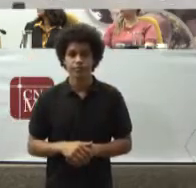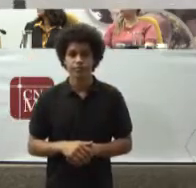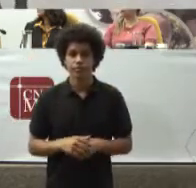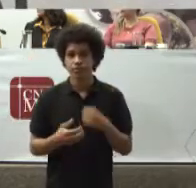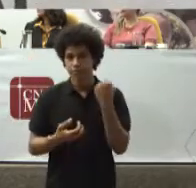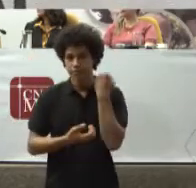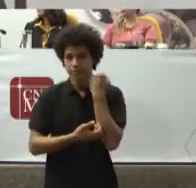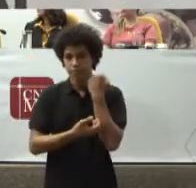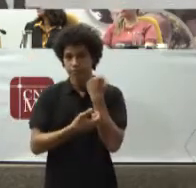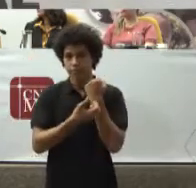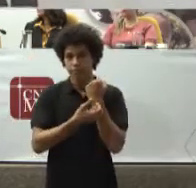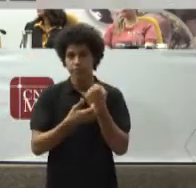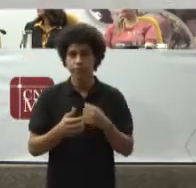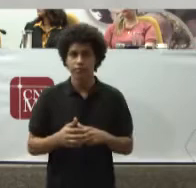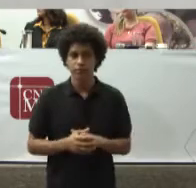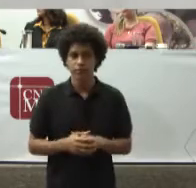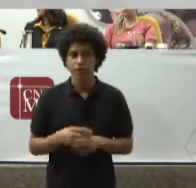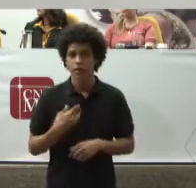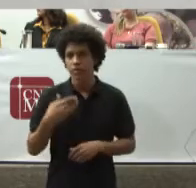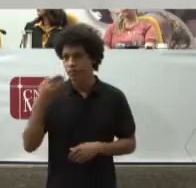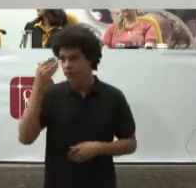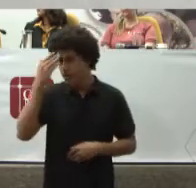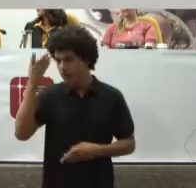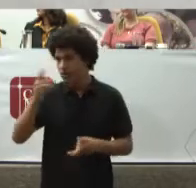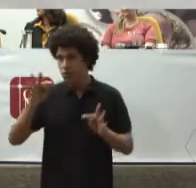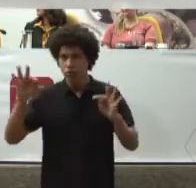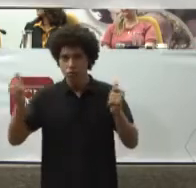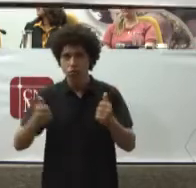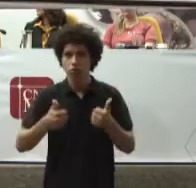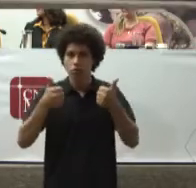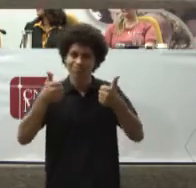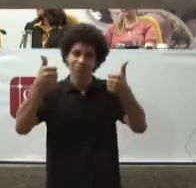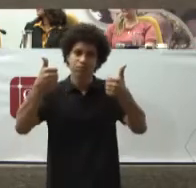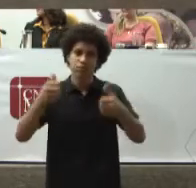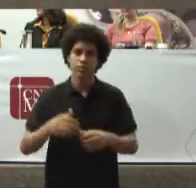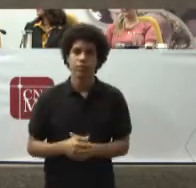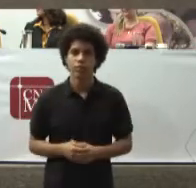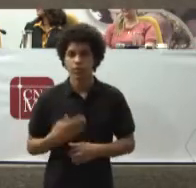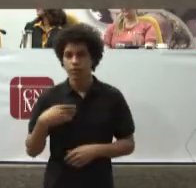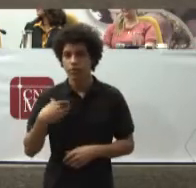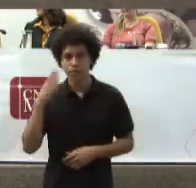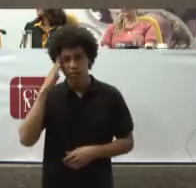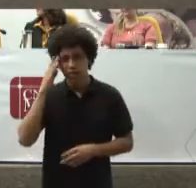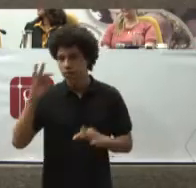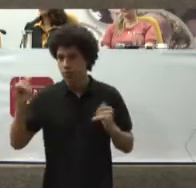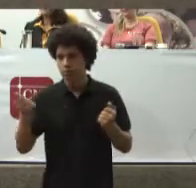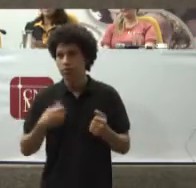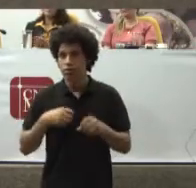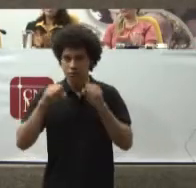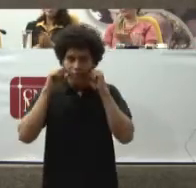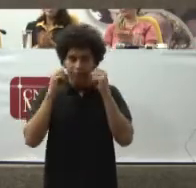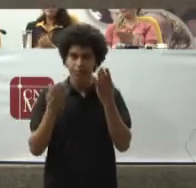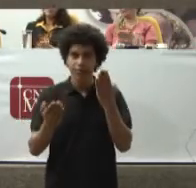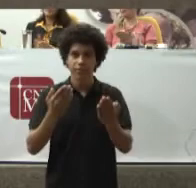desejo Um enorme sucesso E ficarei sabendo Certamente Dos debates Que aqui ocorrerão Muito obrigada